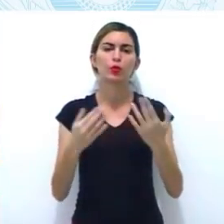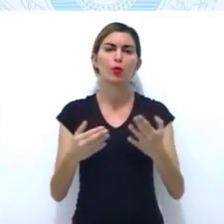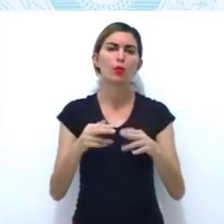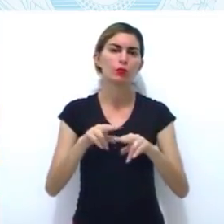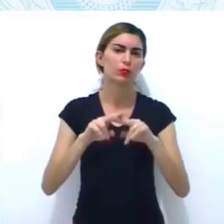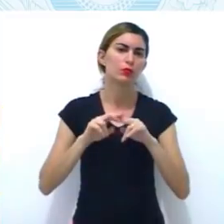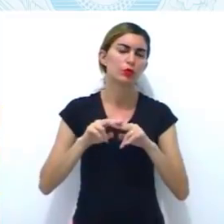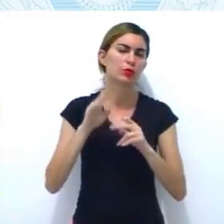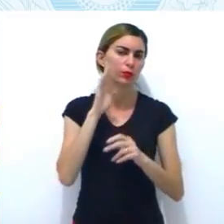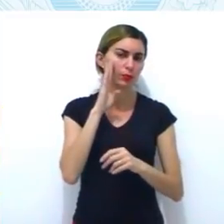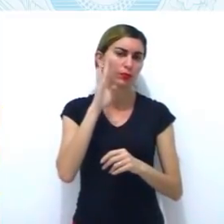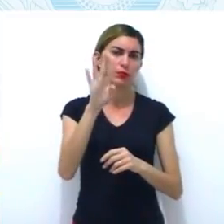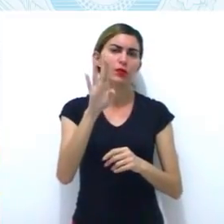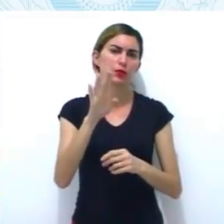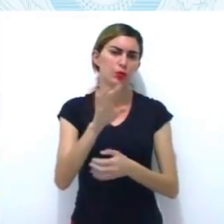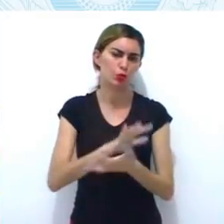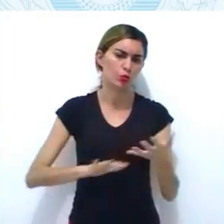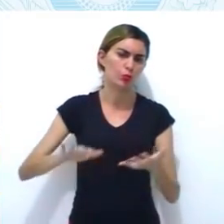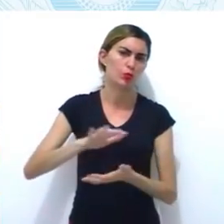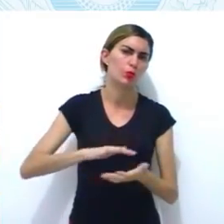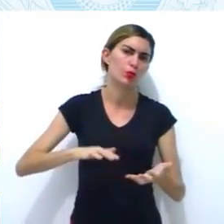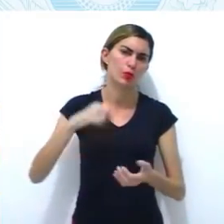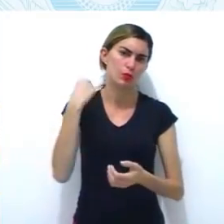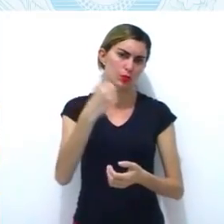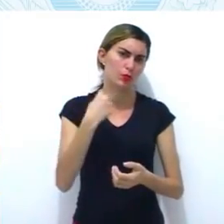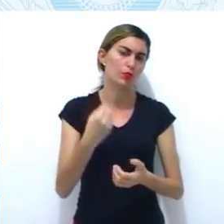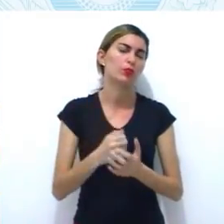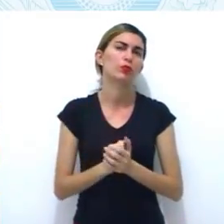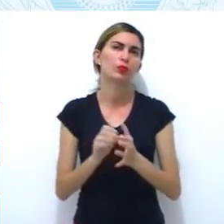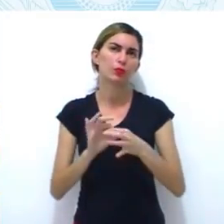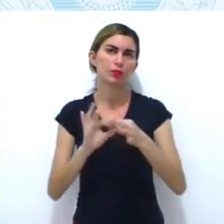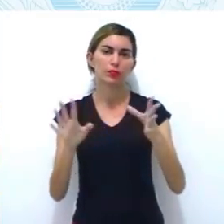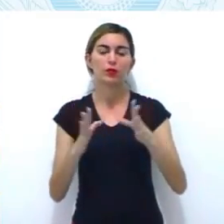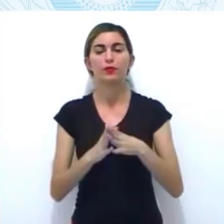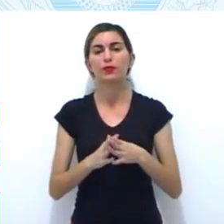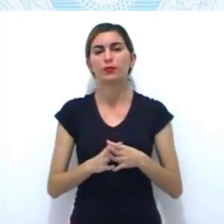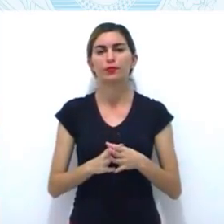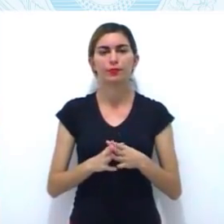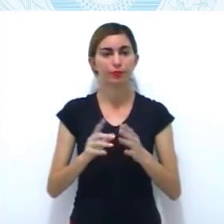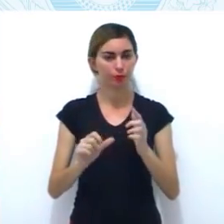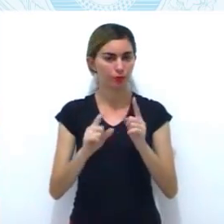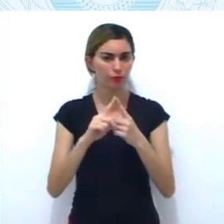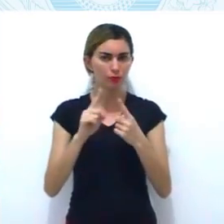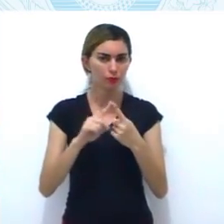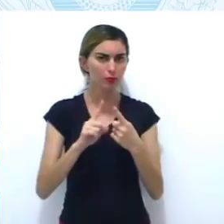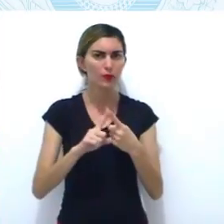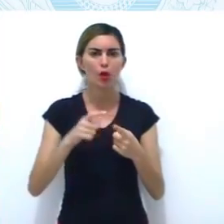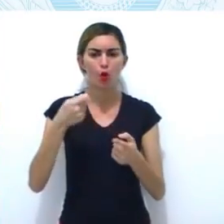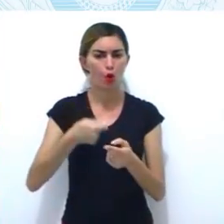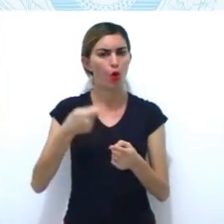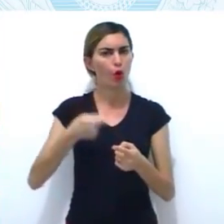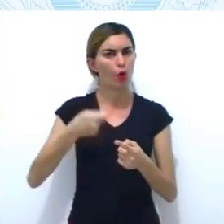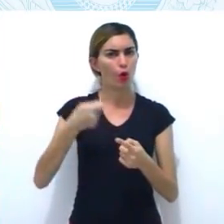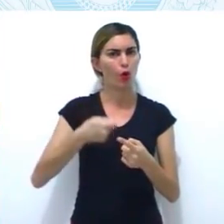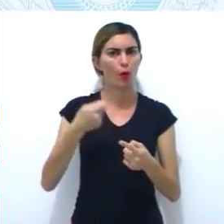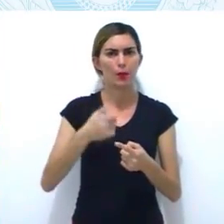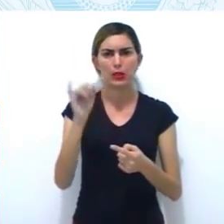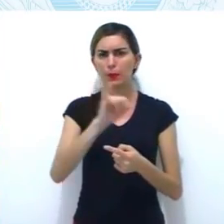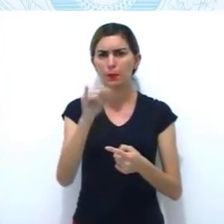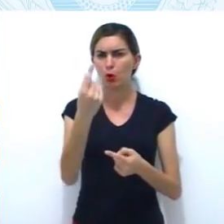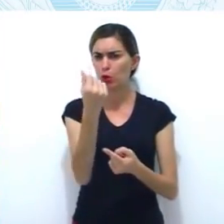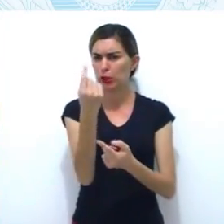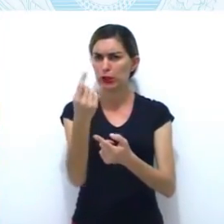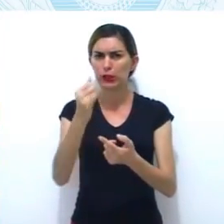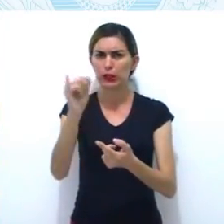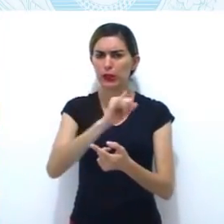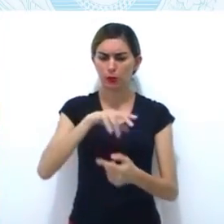Causas principais dos movimentos emancipacionistas. Primeiro, cobrança elevada de impostos